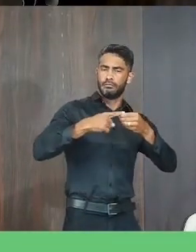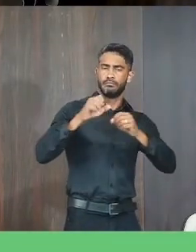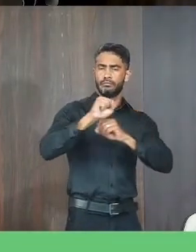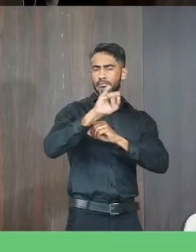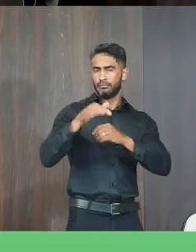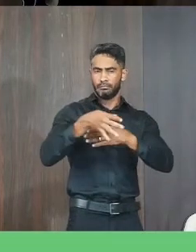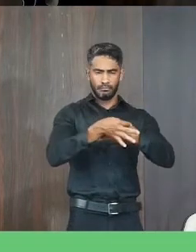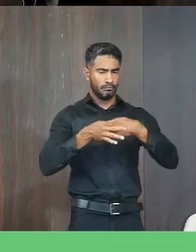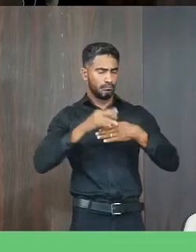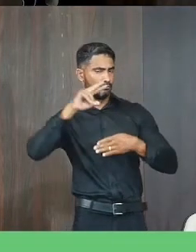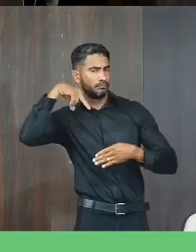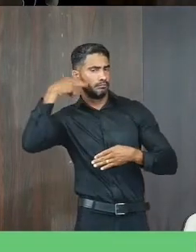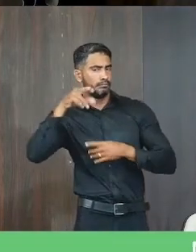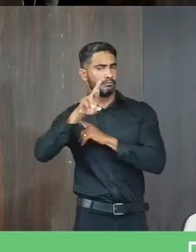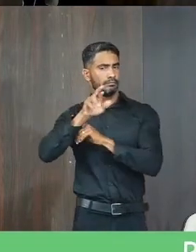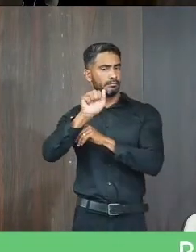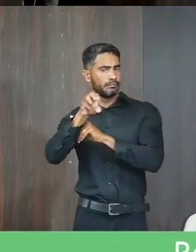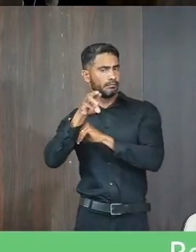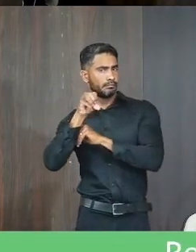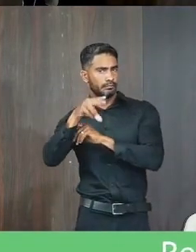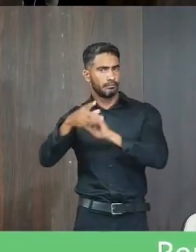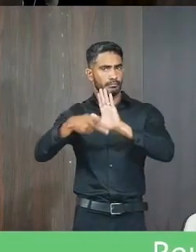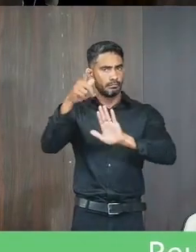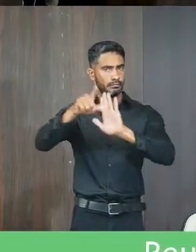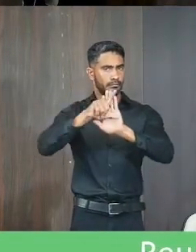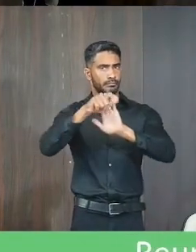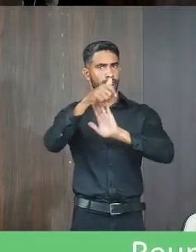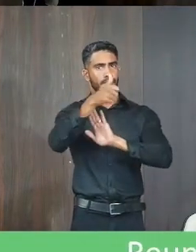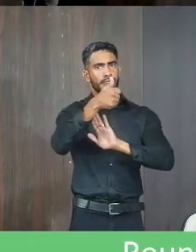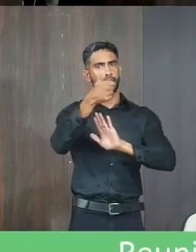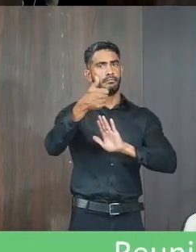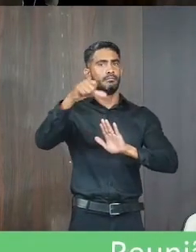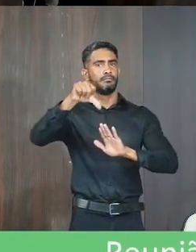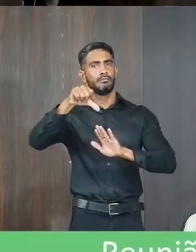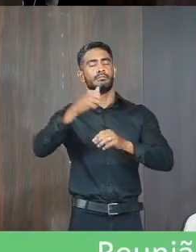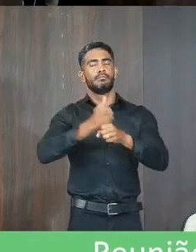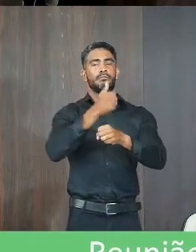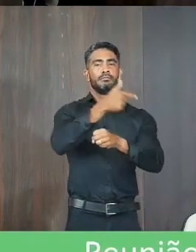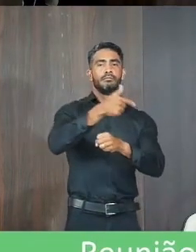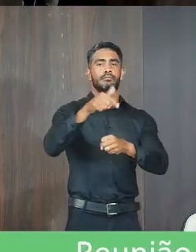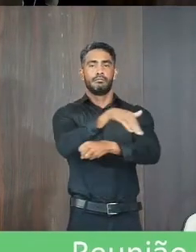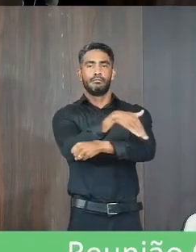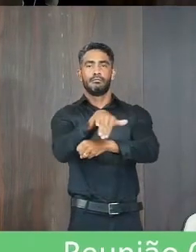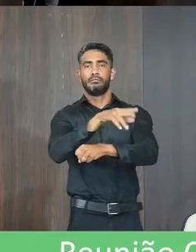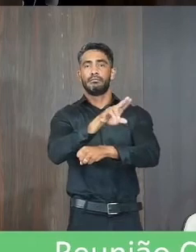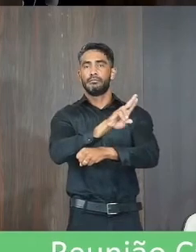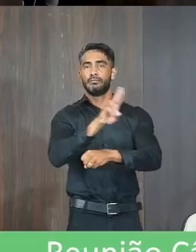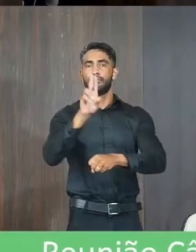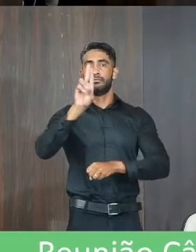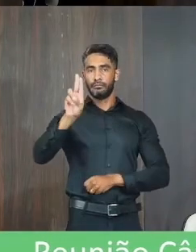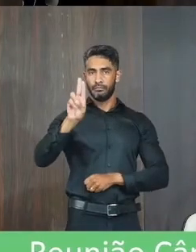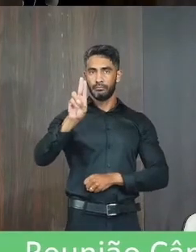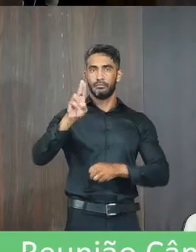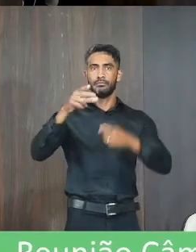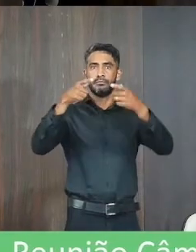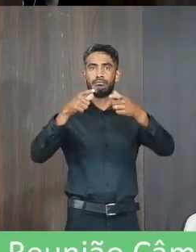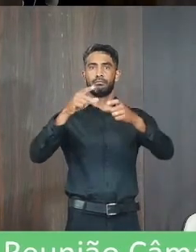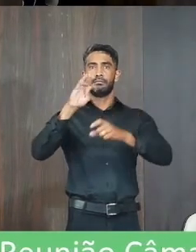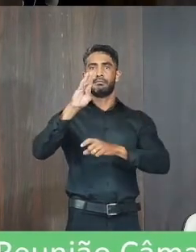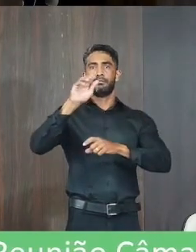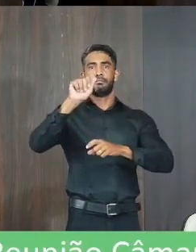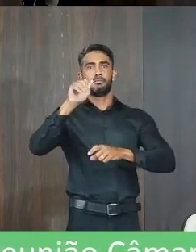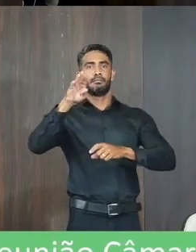Alexandre Araújo. Projeto de Lei nº 129-2022, da denominação à Rua U, no bairro Barbosas, de Rua